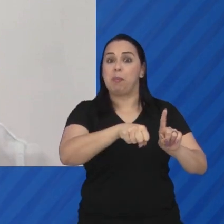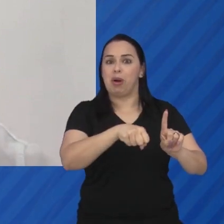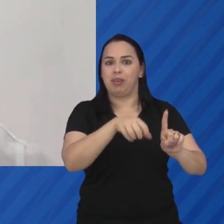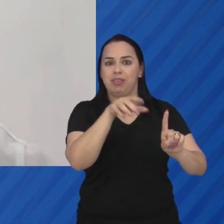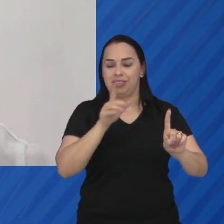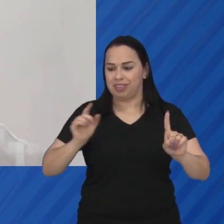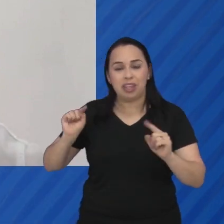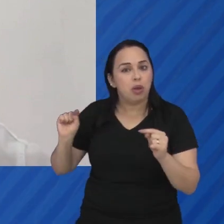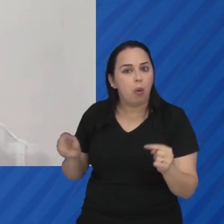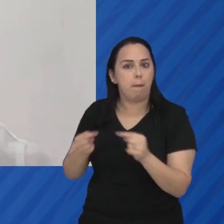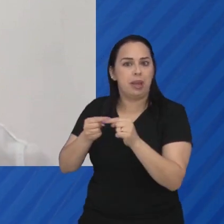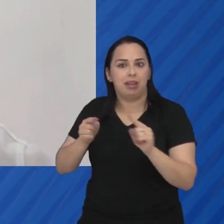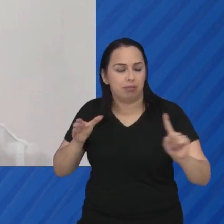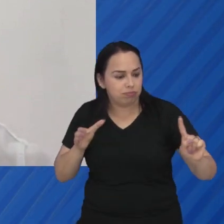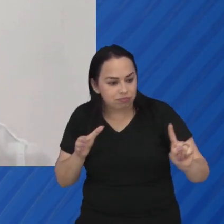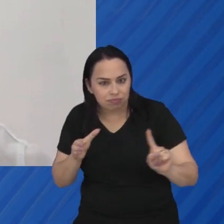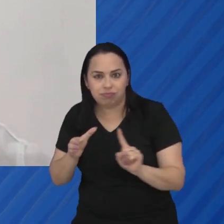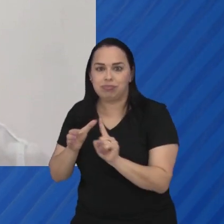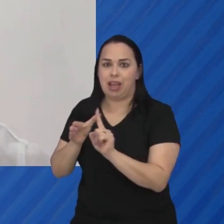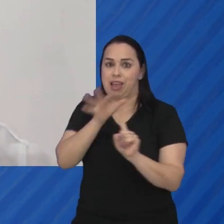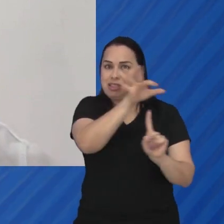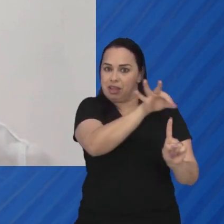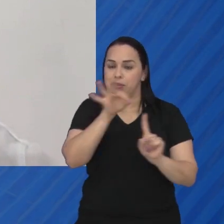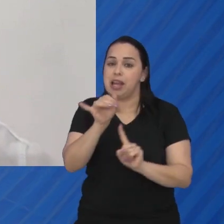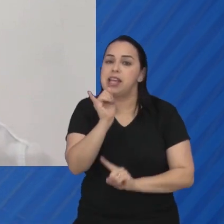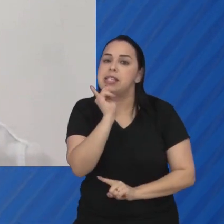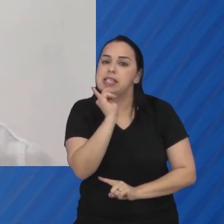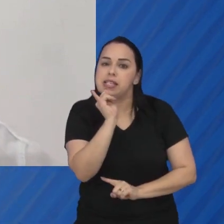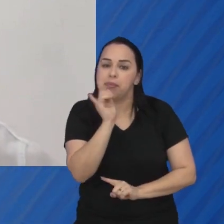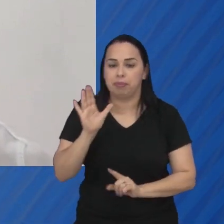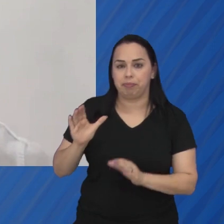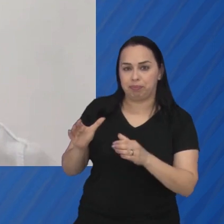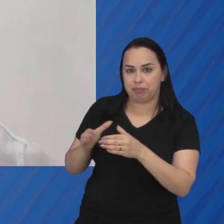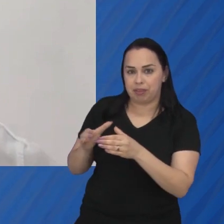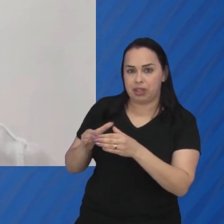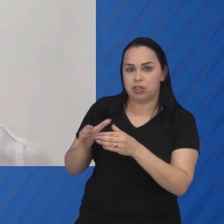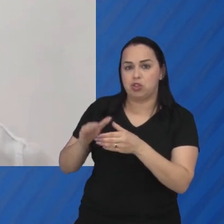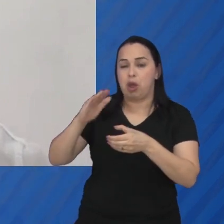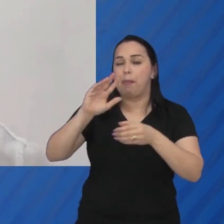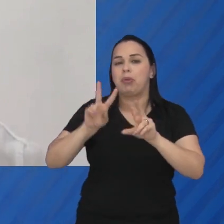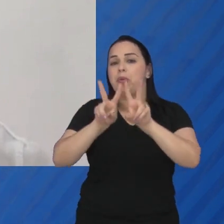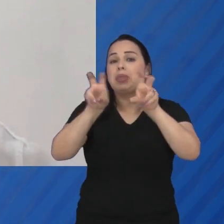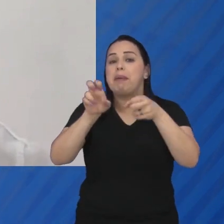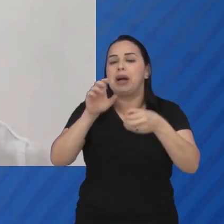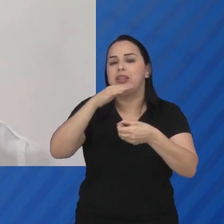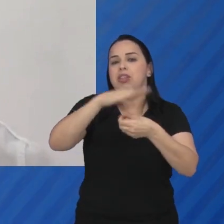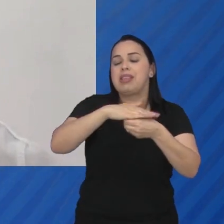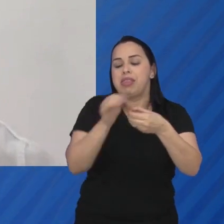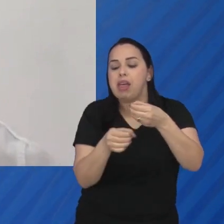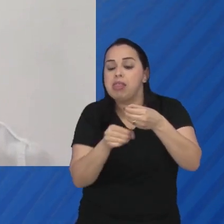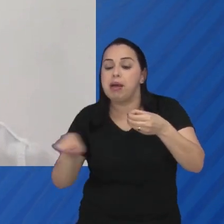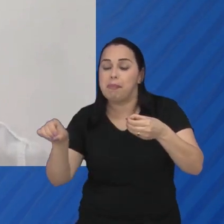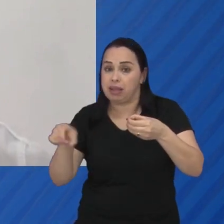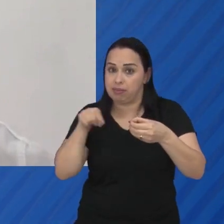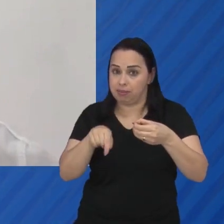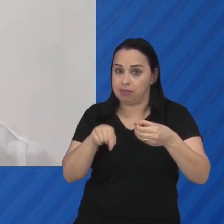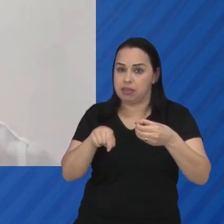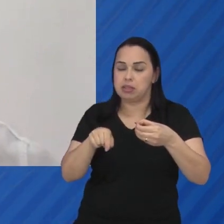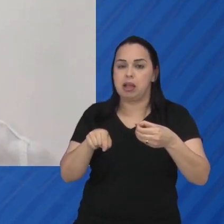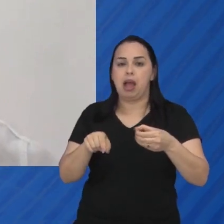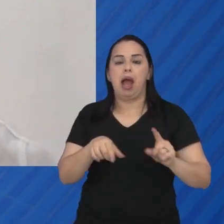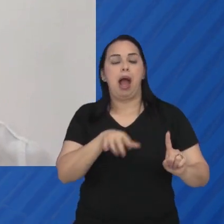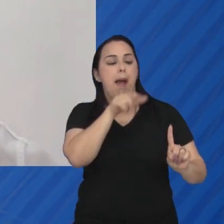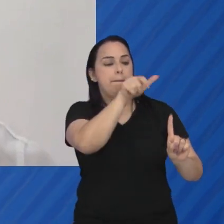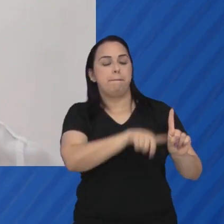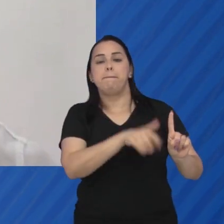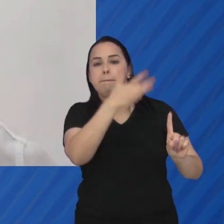uma formação já adequada para compor aquela Câmara Técnica. Vou dar um exemplo. A Câmara Técnica de Saneamento. Então,